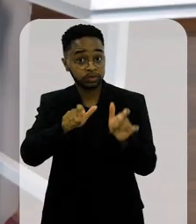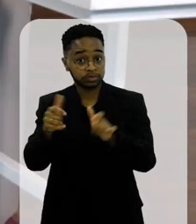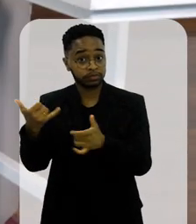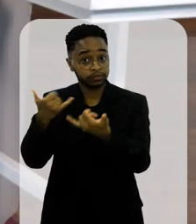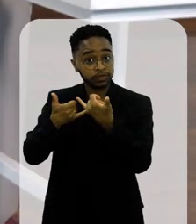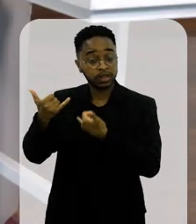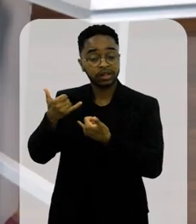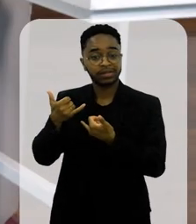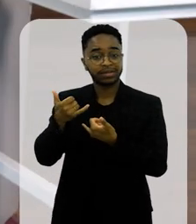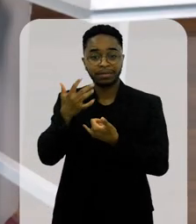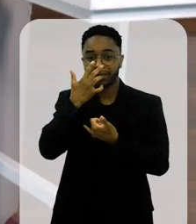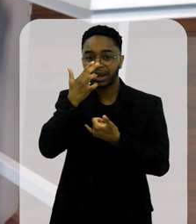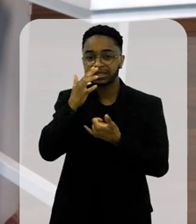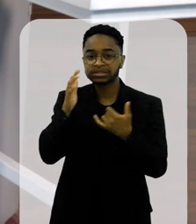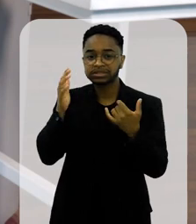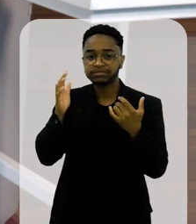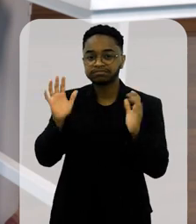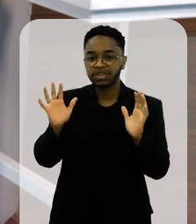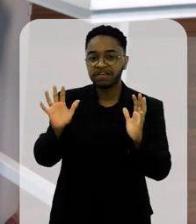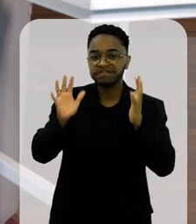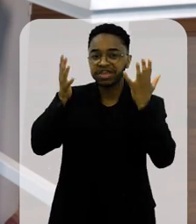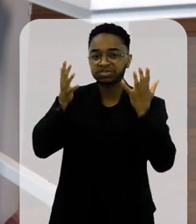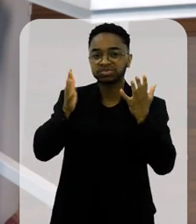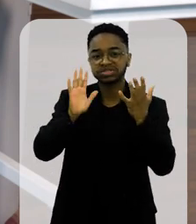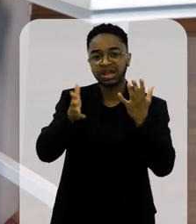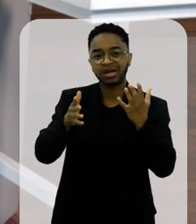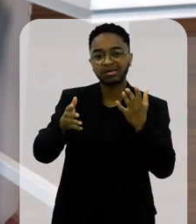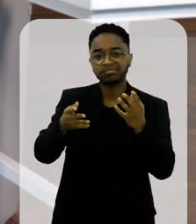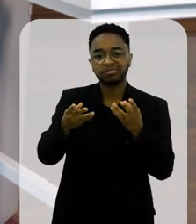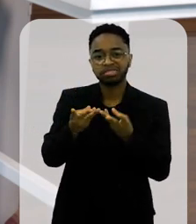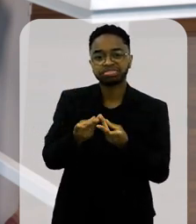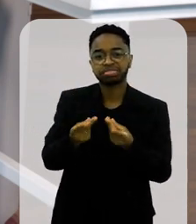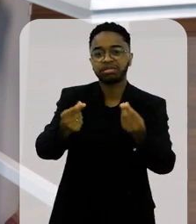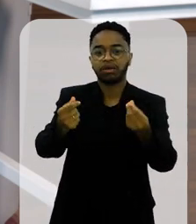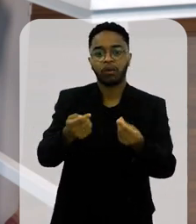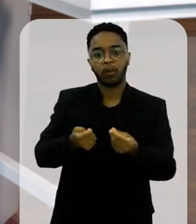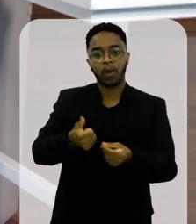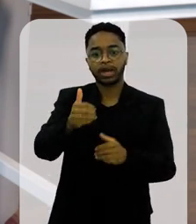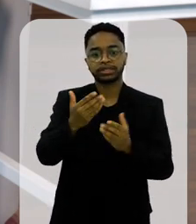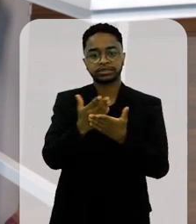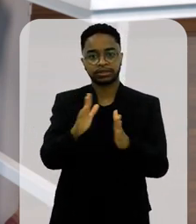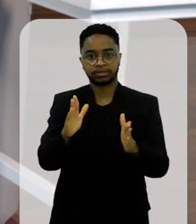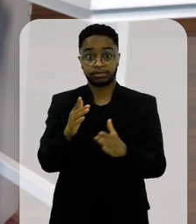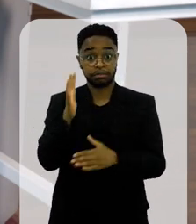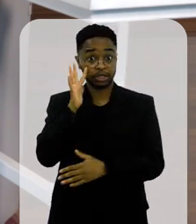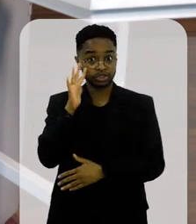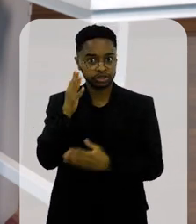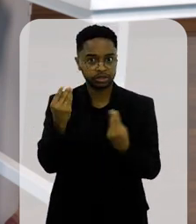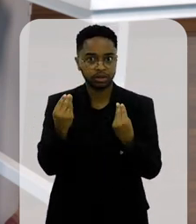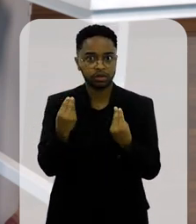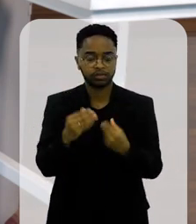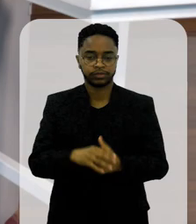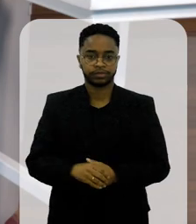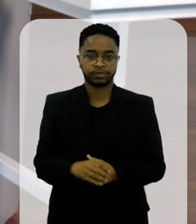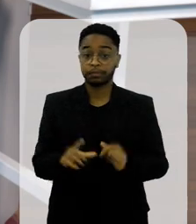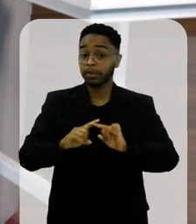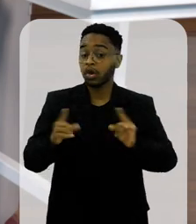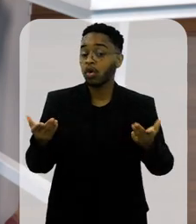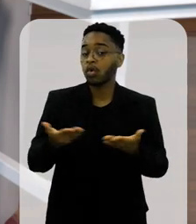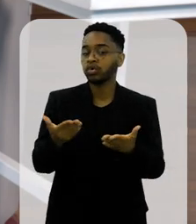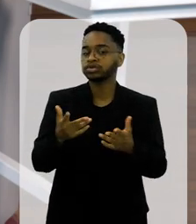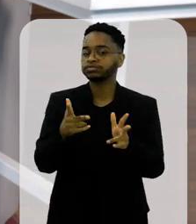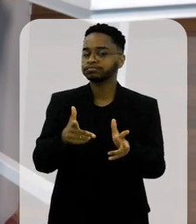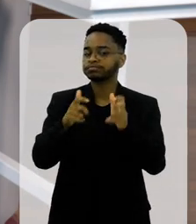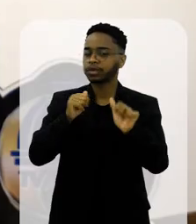carnaval, essa festa já está na... fadada a acabar. Olha que pensamento. Sim, Como é você vê